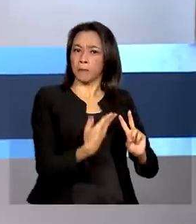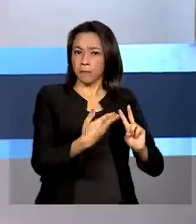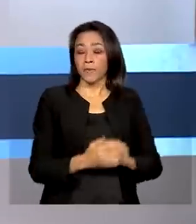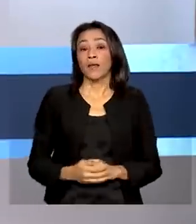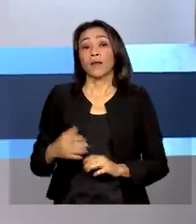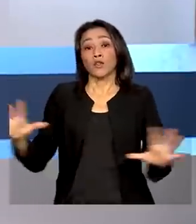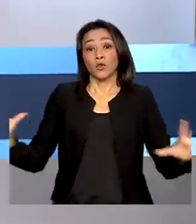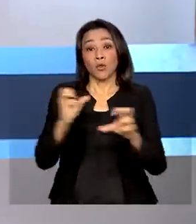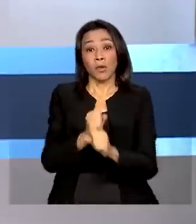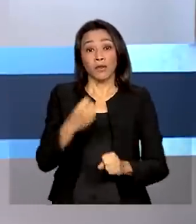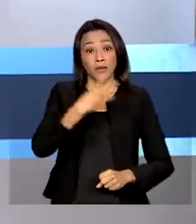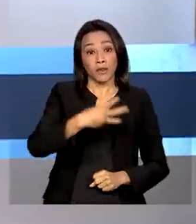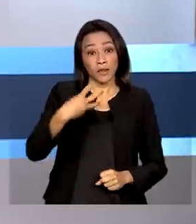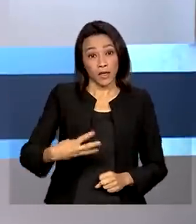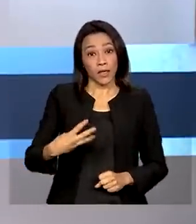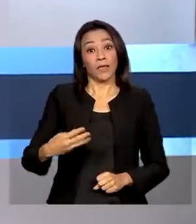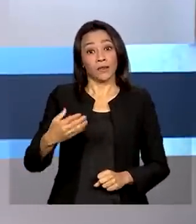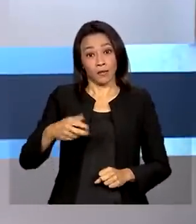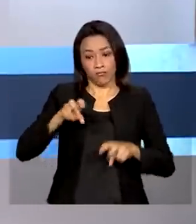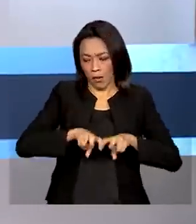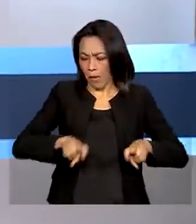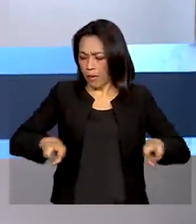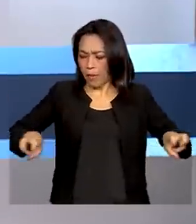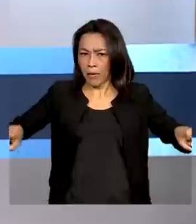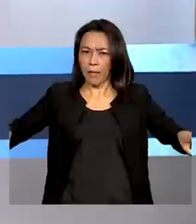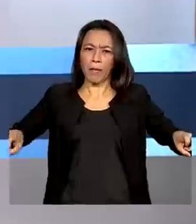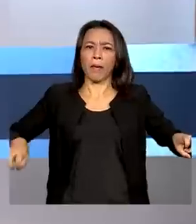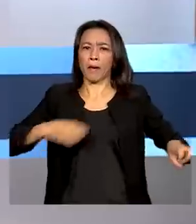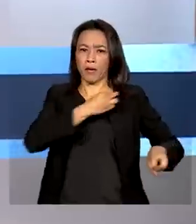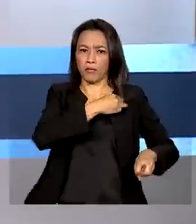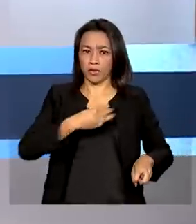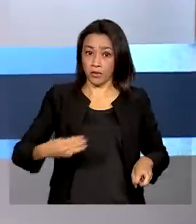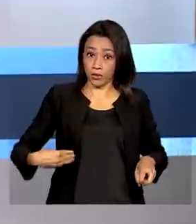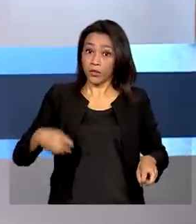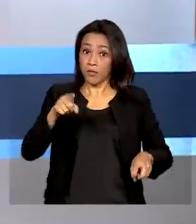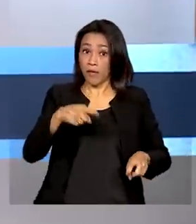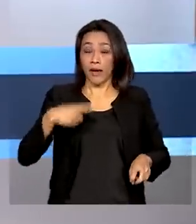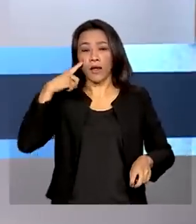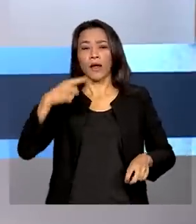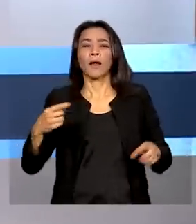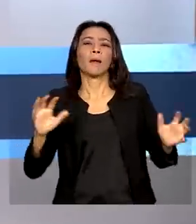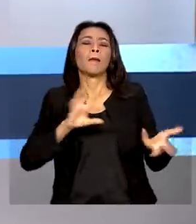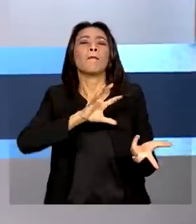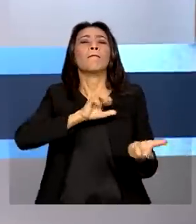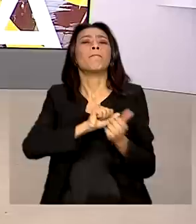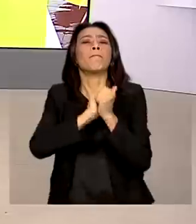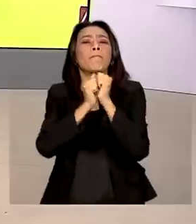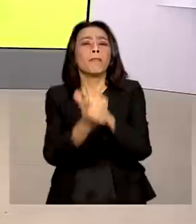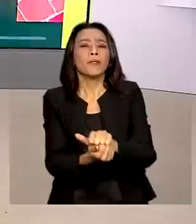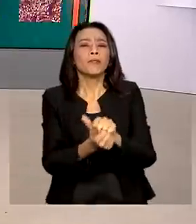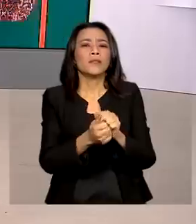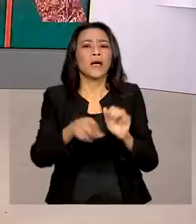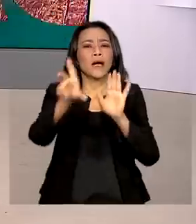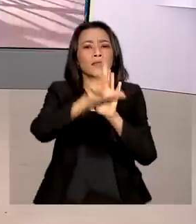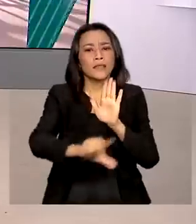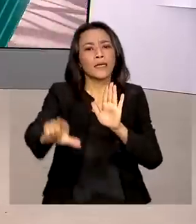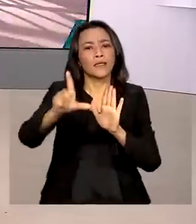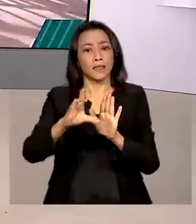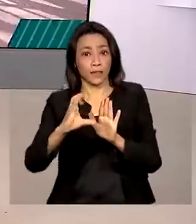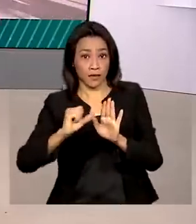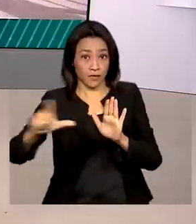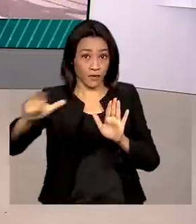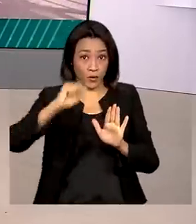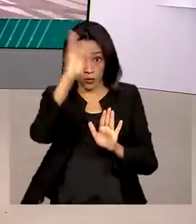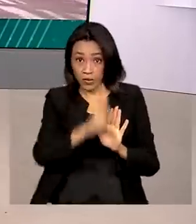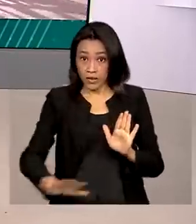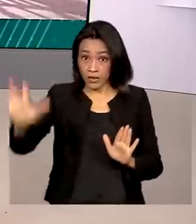membros e tem como missão padronizar o entendimento das leis civis e penais em todo o país. O Banco Nacional